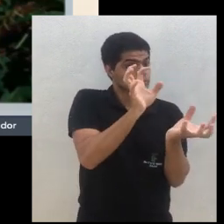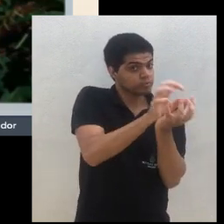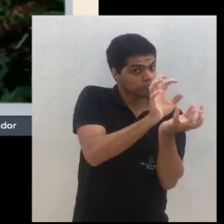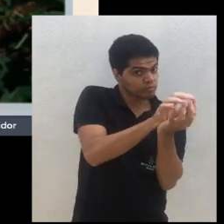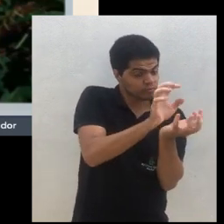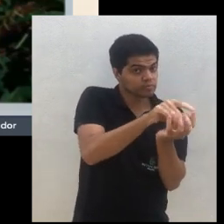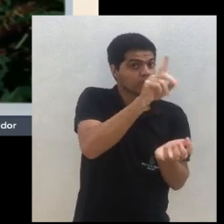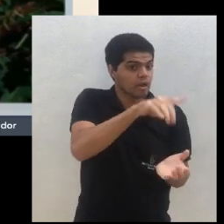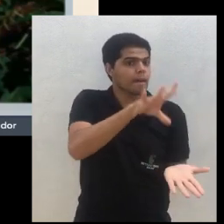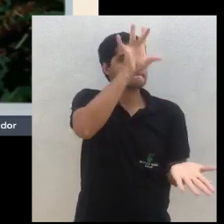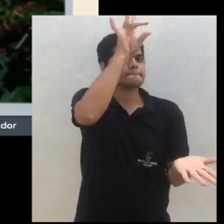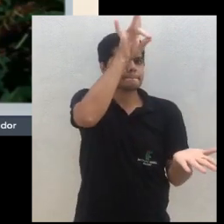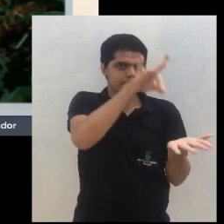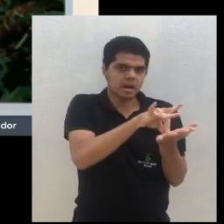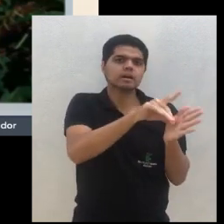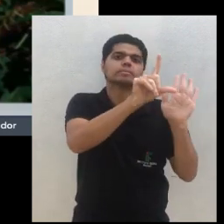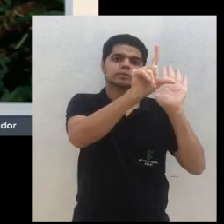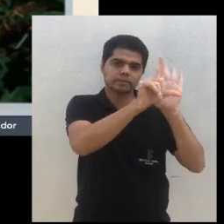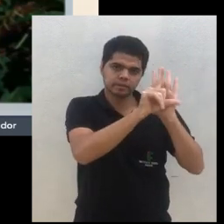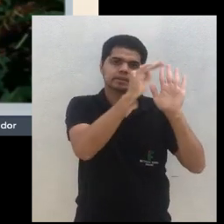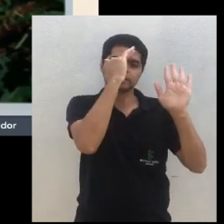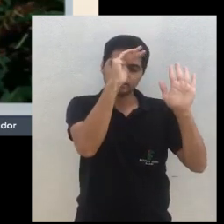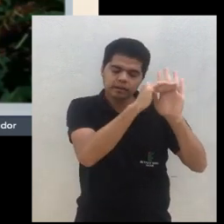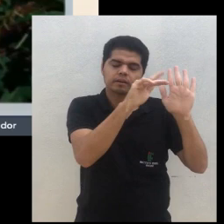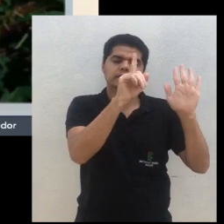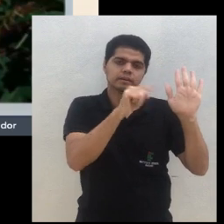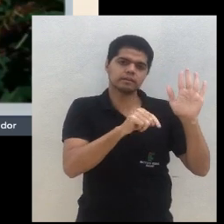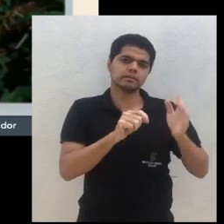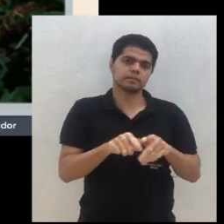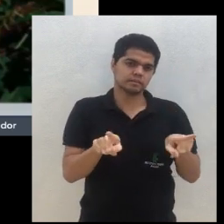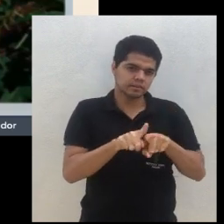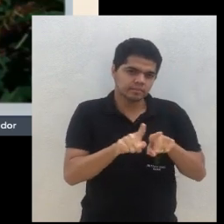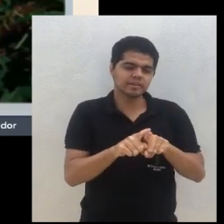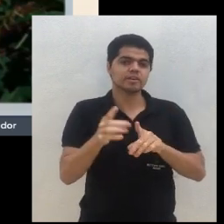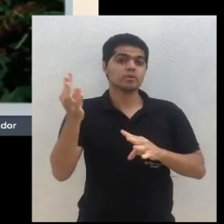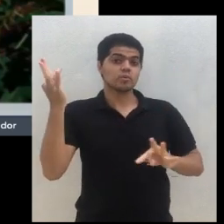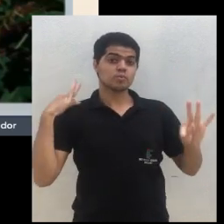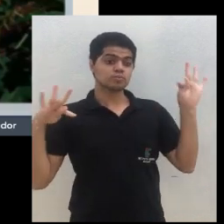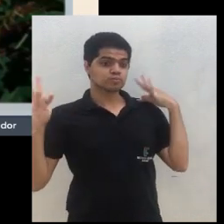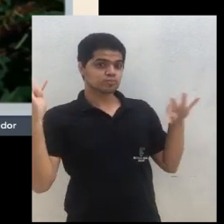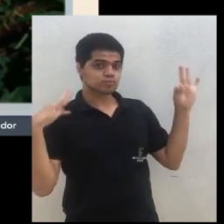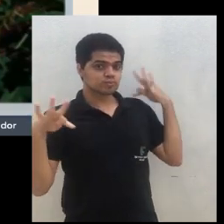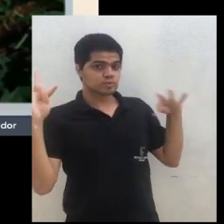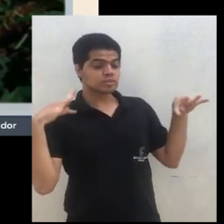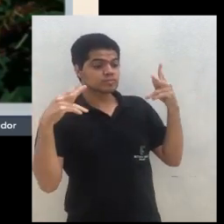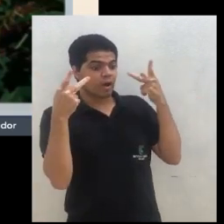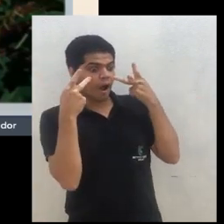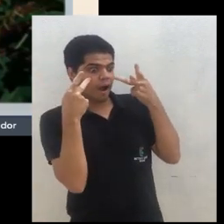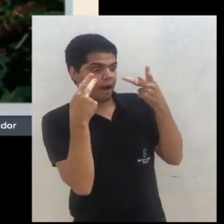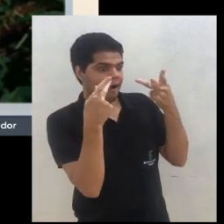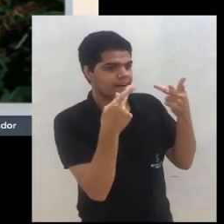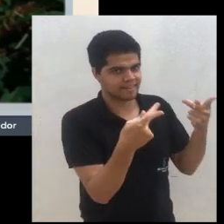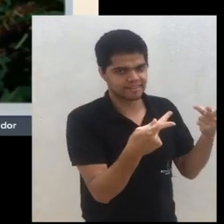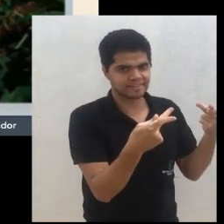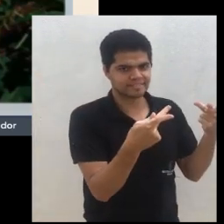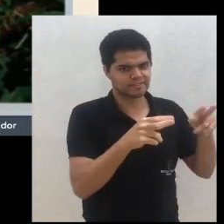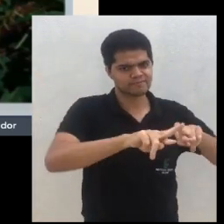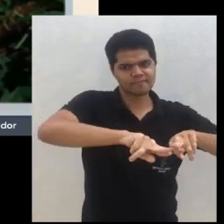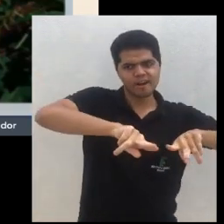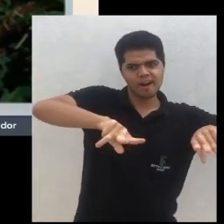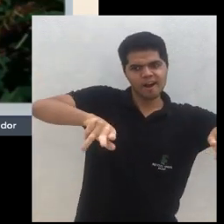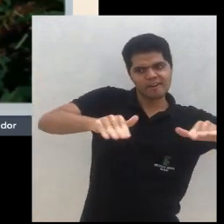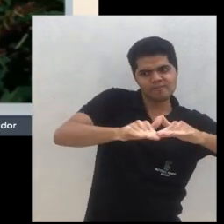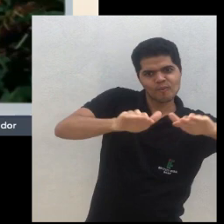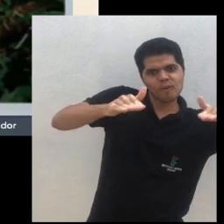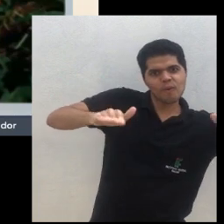autorizada e ao mesmo tempo também, essa criação vem para o turismo que tem ali. Ele tem chalés na propriedade